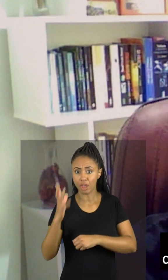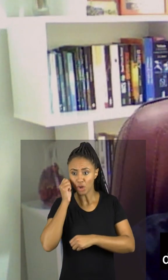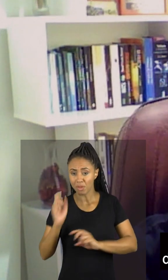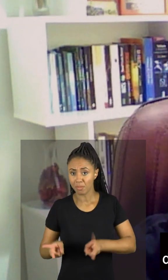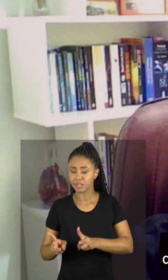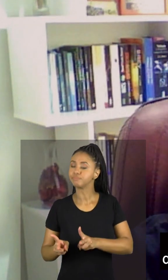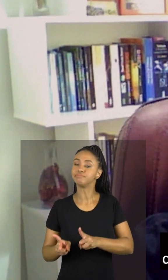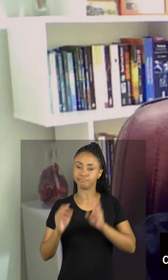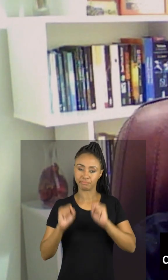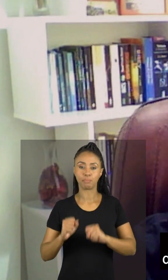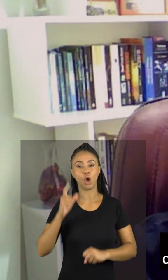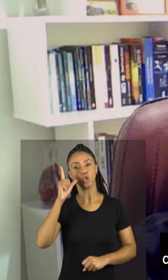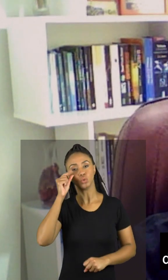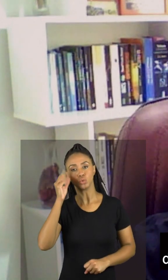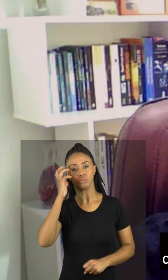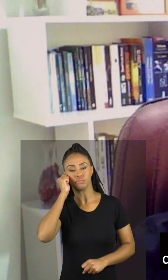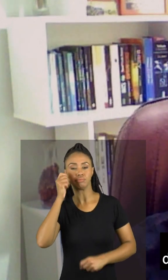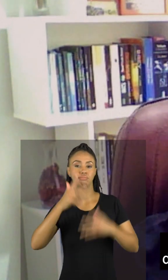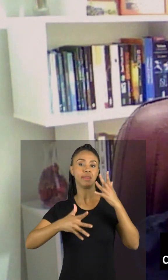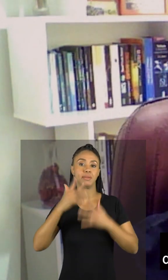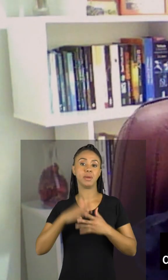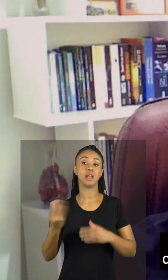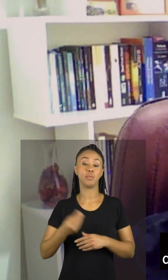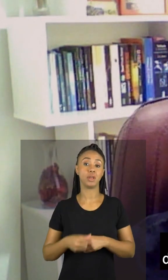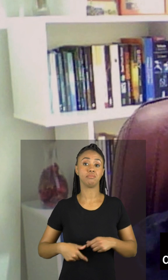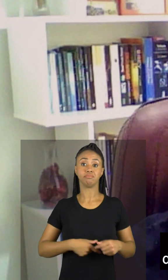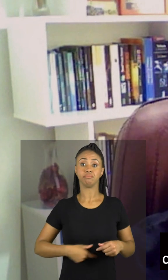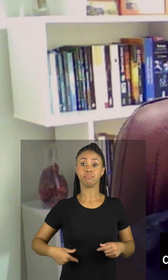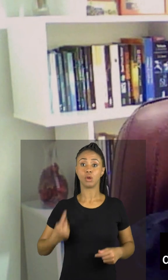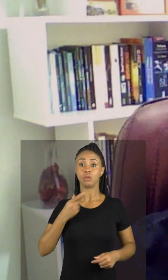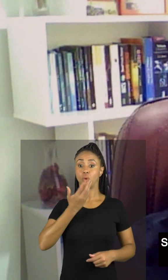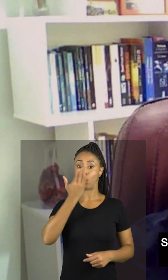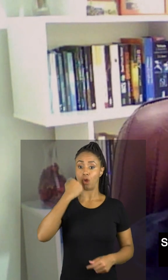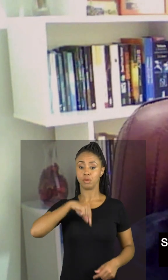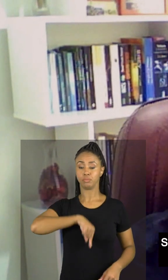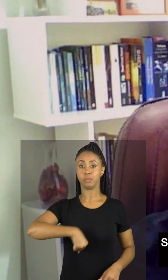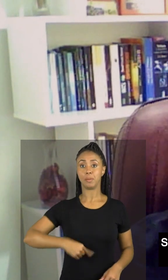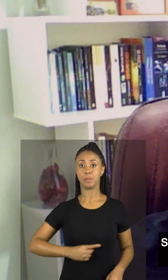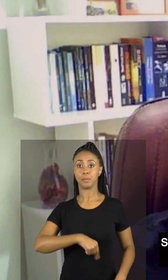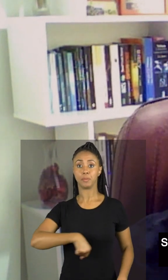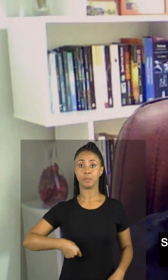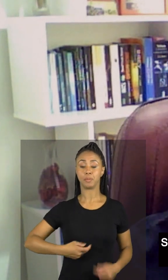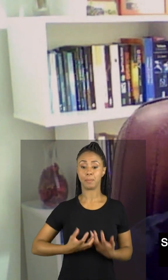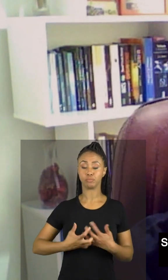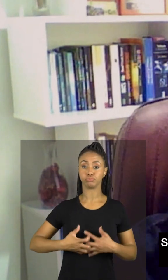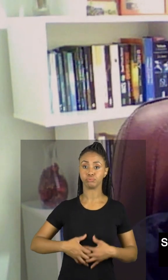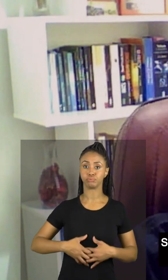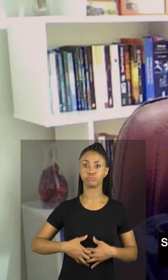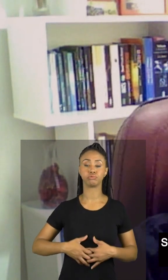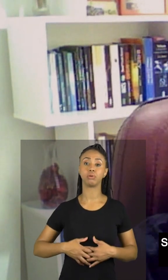pode, sim, atrapalhar o sono devido ao processo de digestão ser mais lento desses